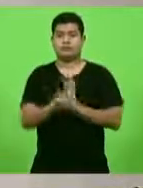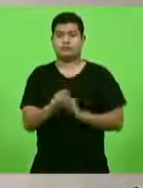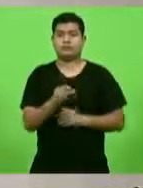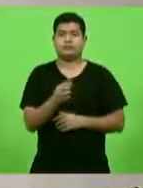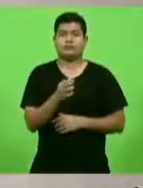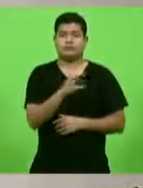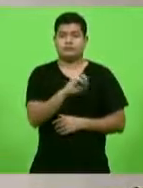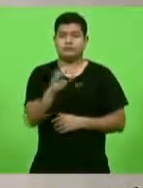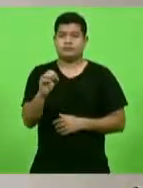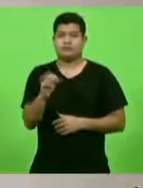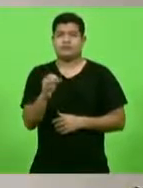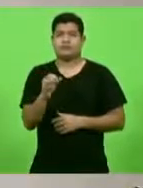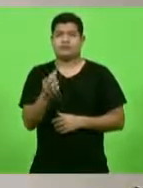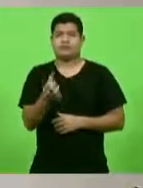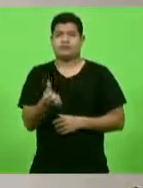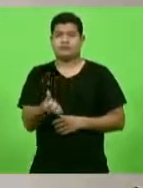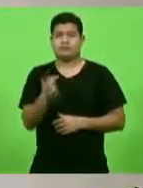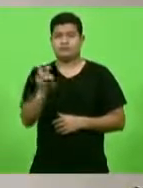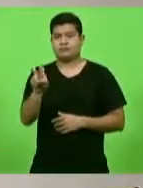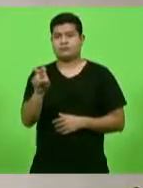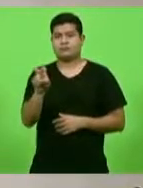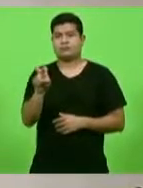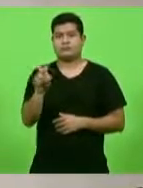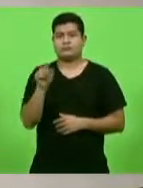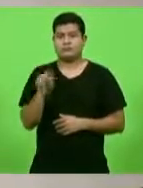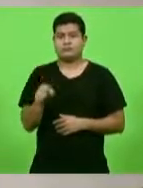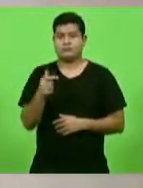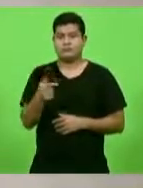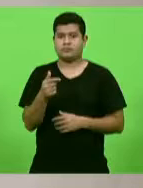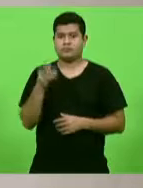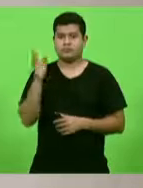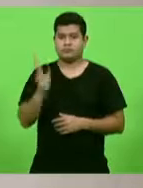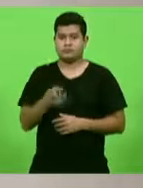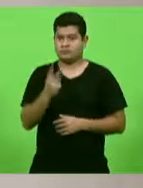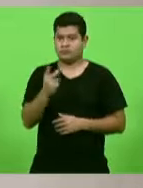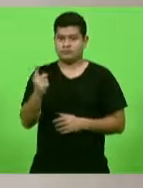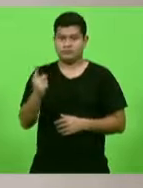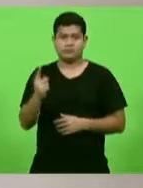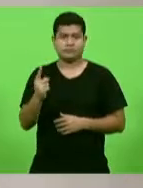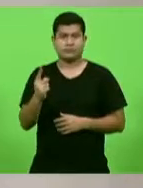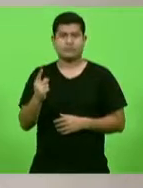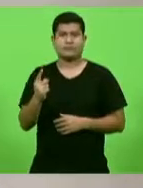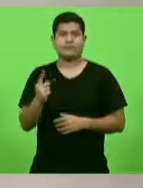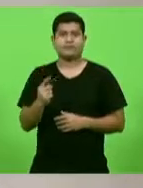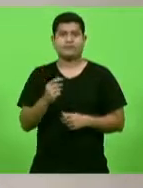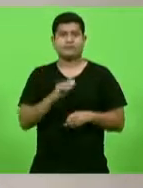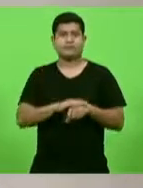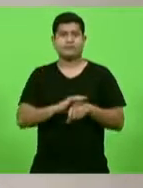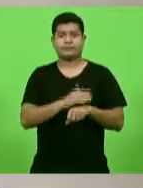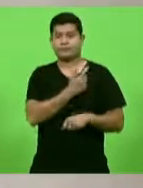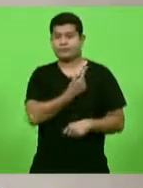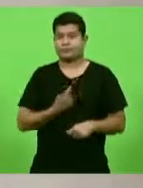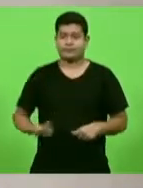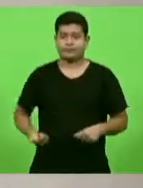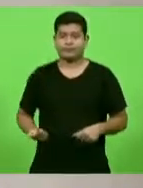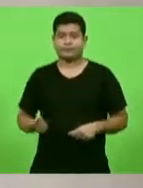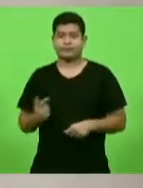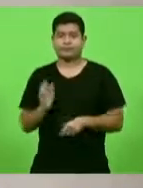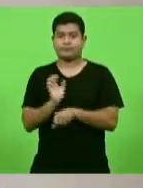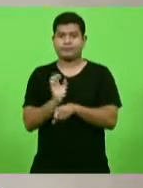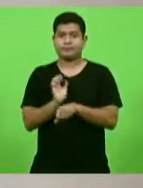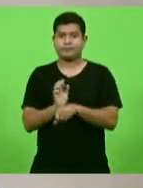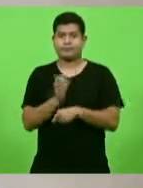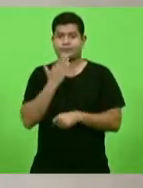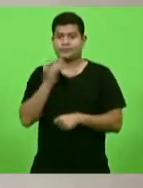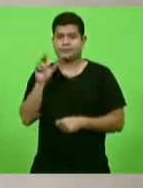0065.7 2021. Ator governo do estado, regime de urgência,